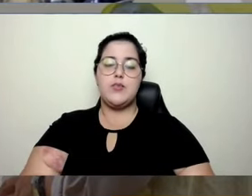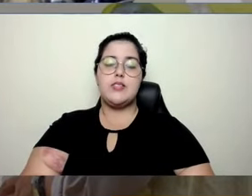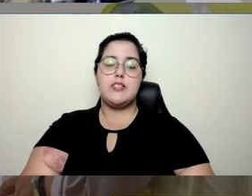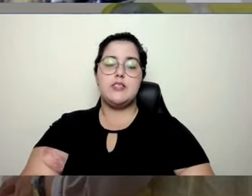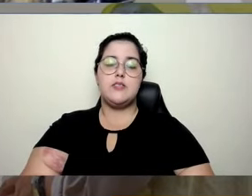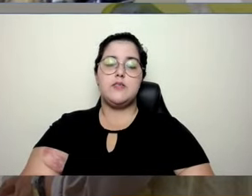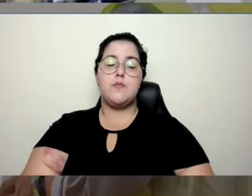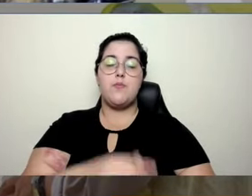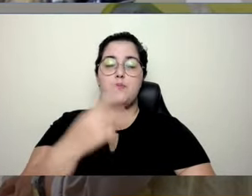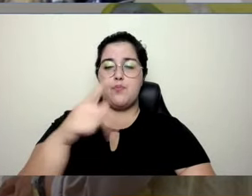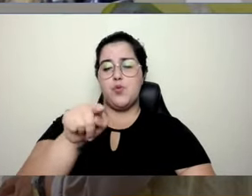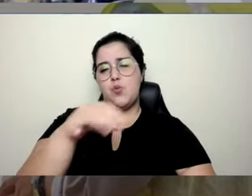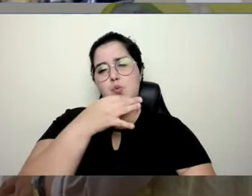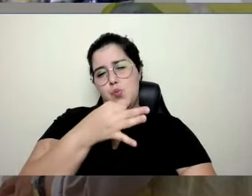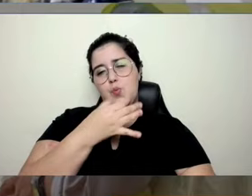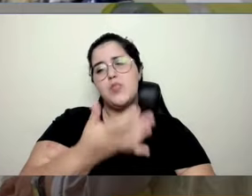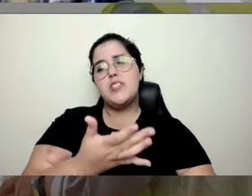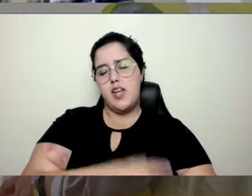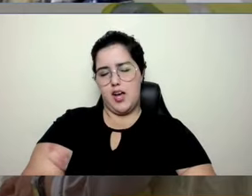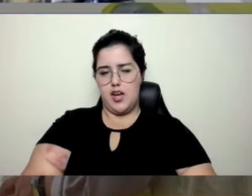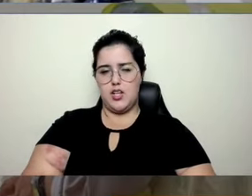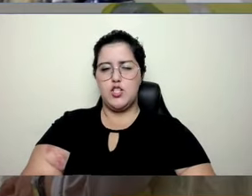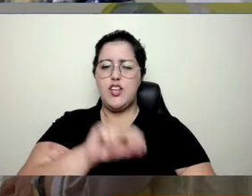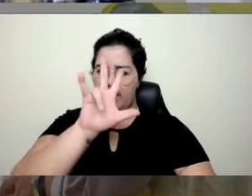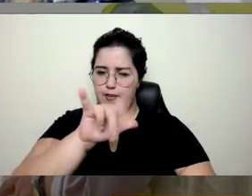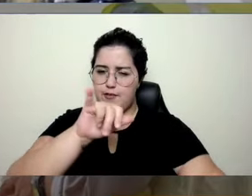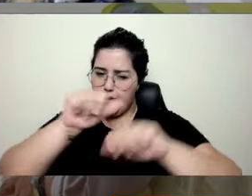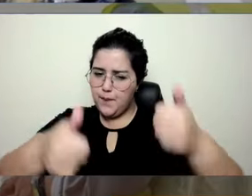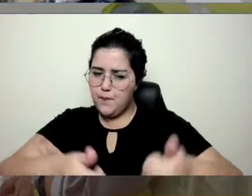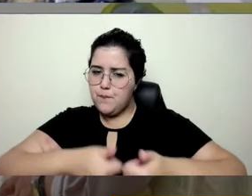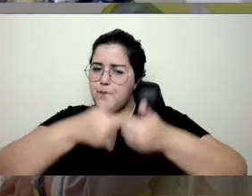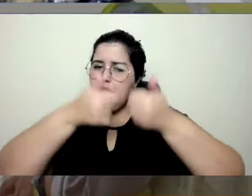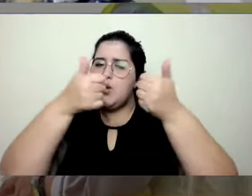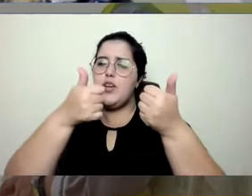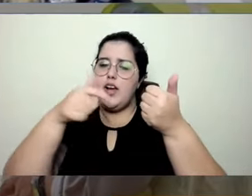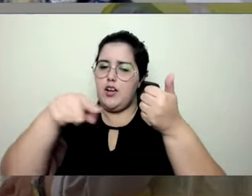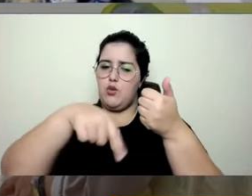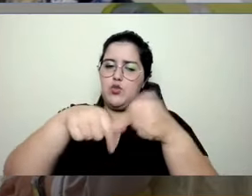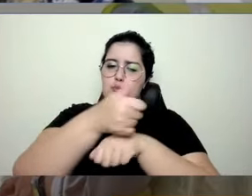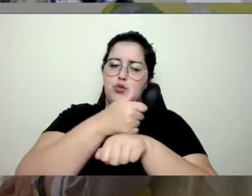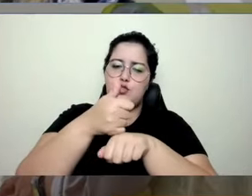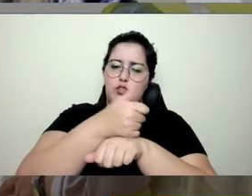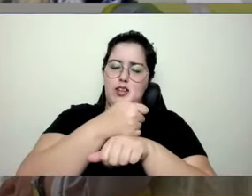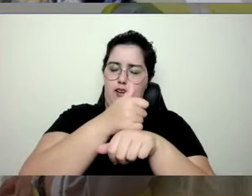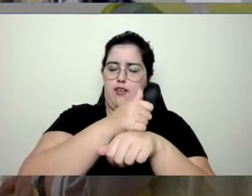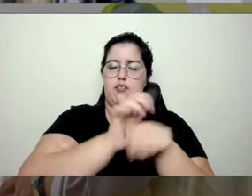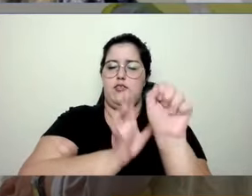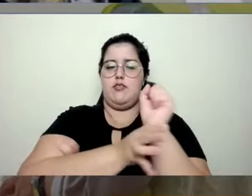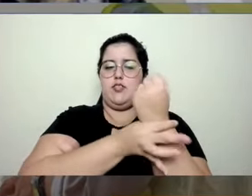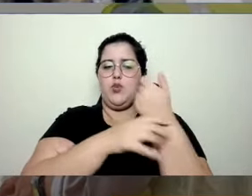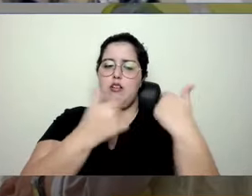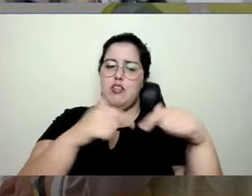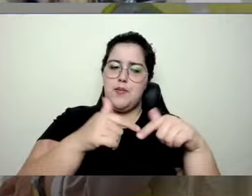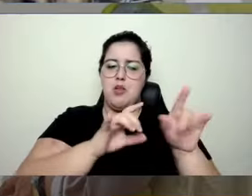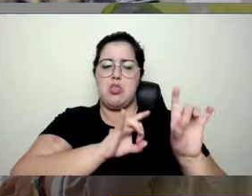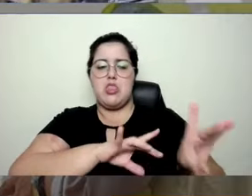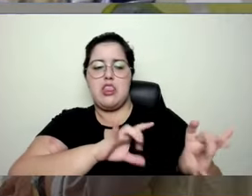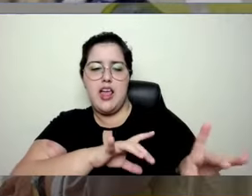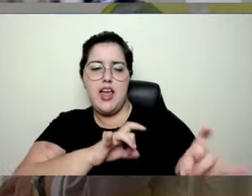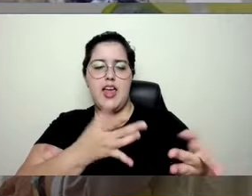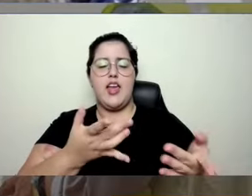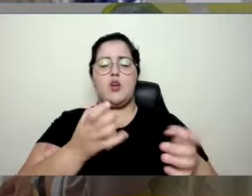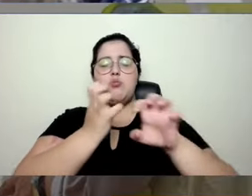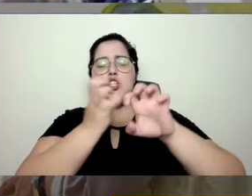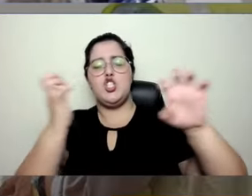No seu ponto de vista, você acha que vai melhorar a formação dos nossos profissionais da área de segurança do trabalho? Seja técnico, seja o